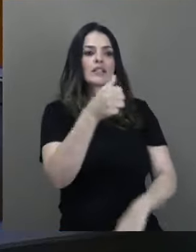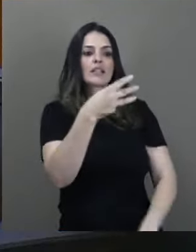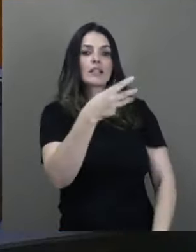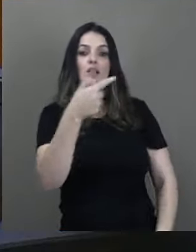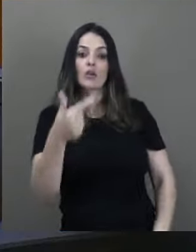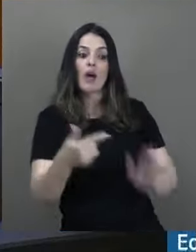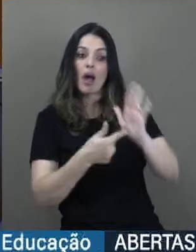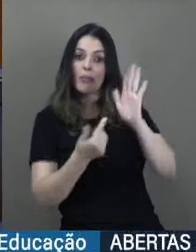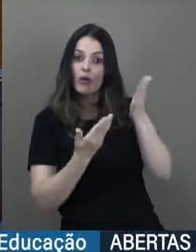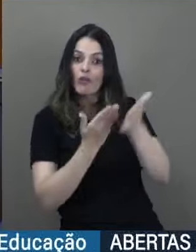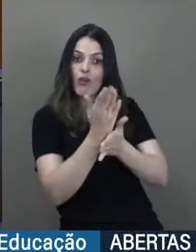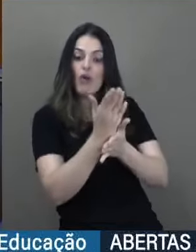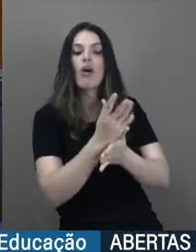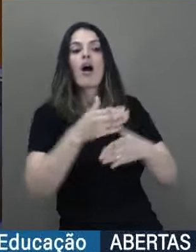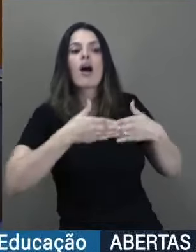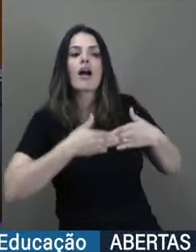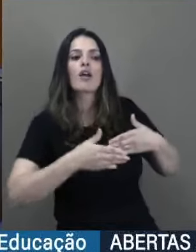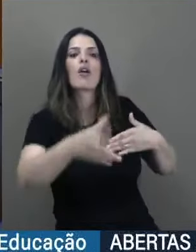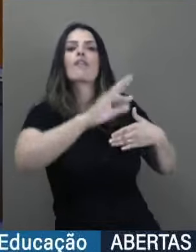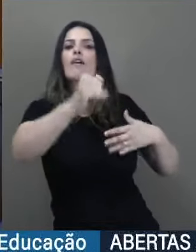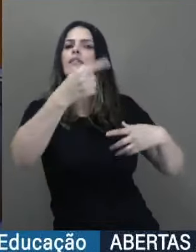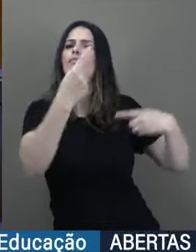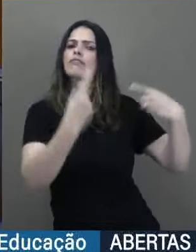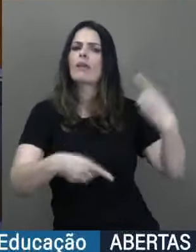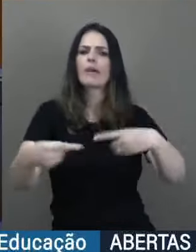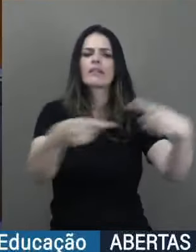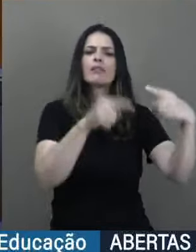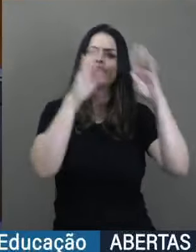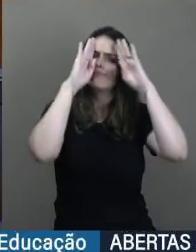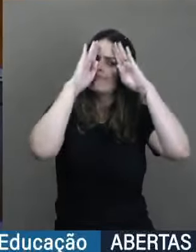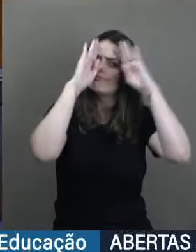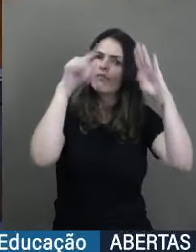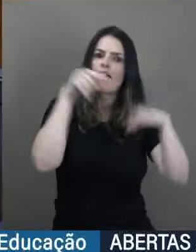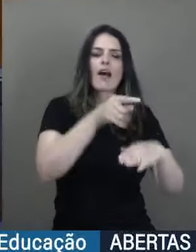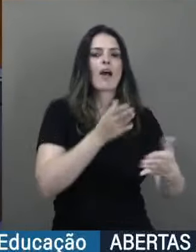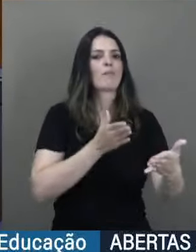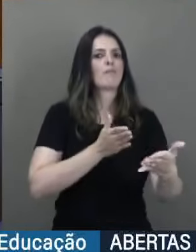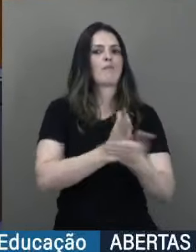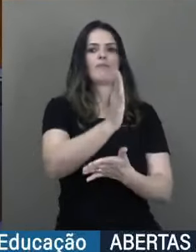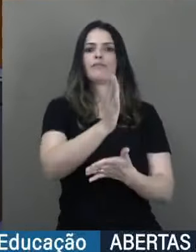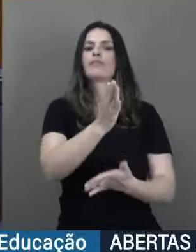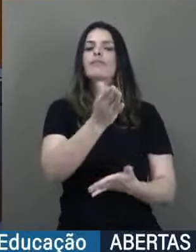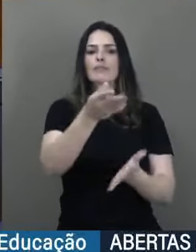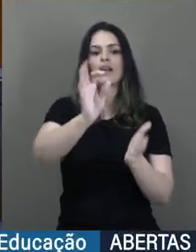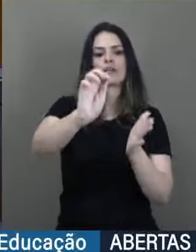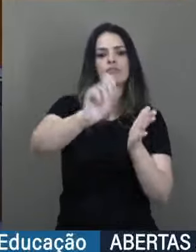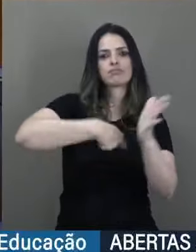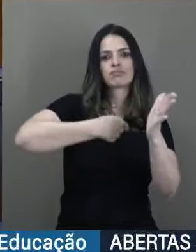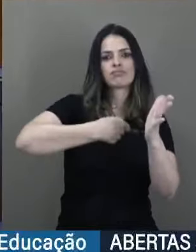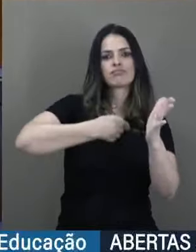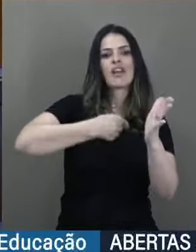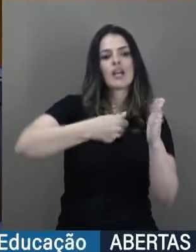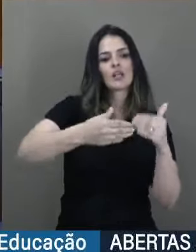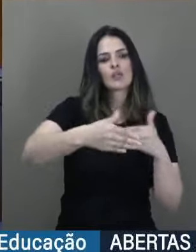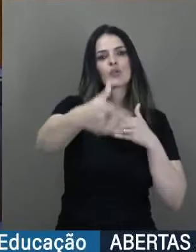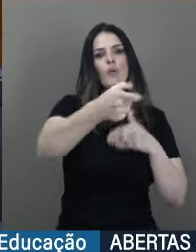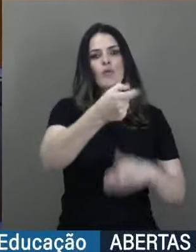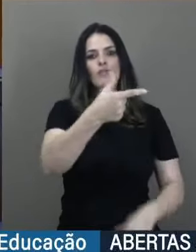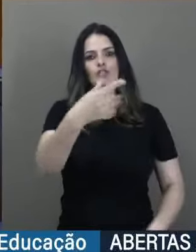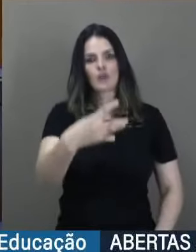passaremos a debater de maneira prioritária a sua regulamentação no curso de 2024.